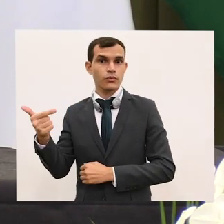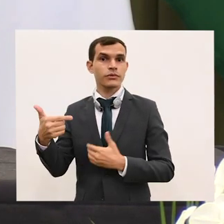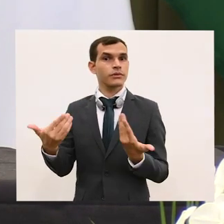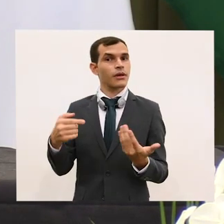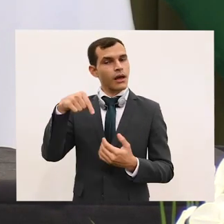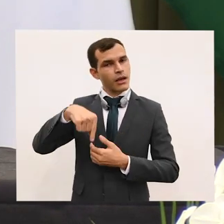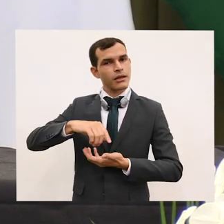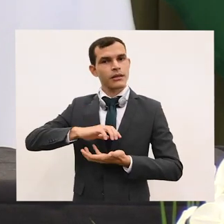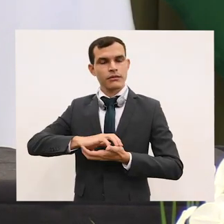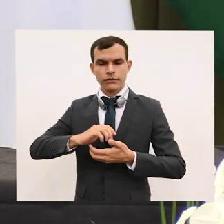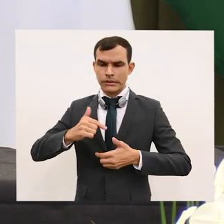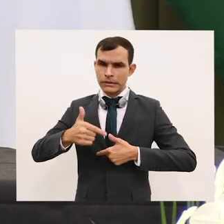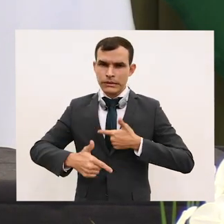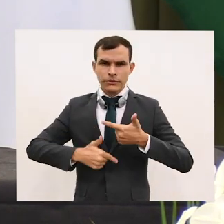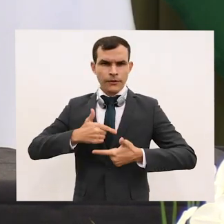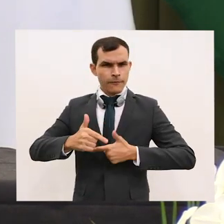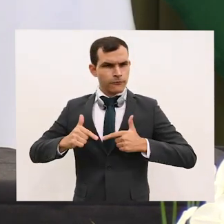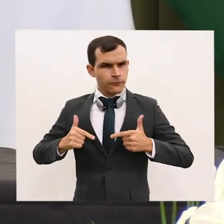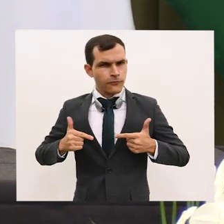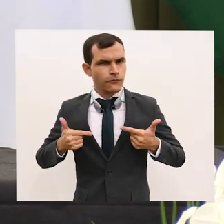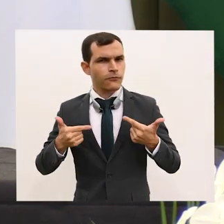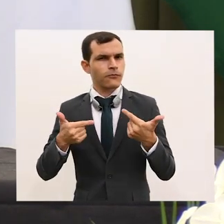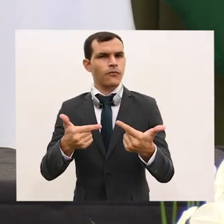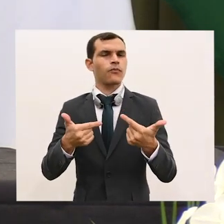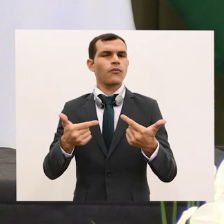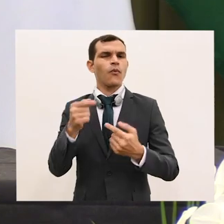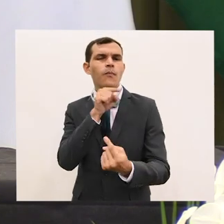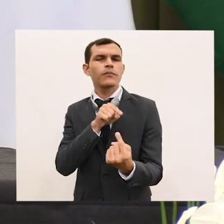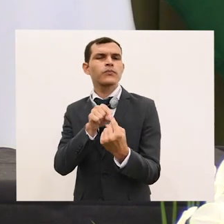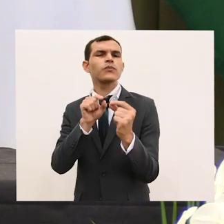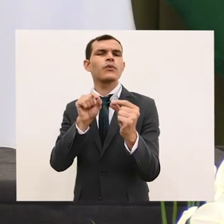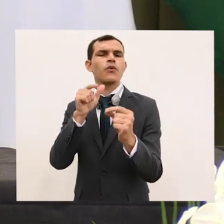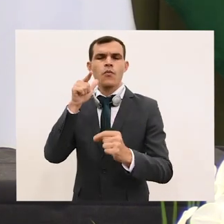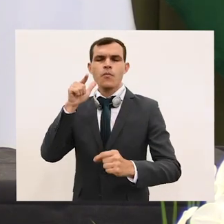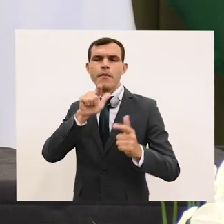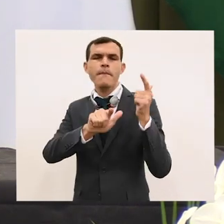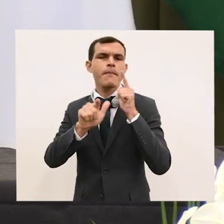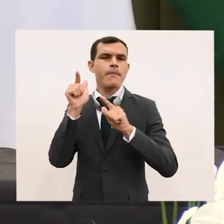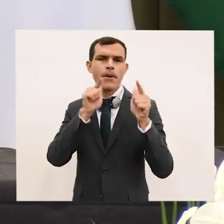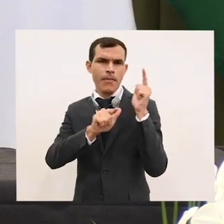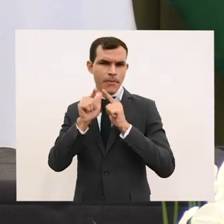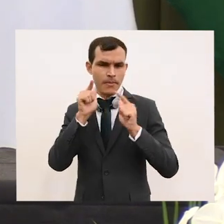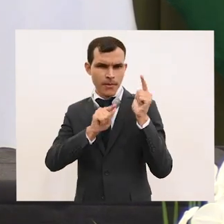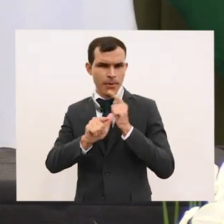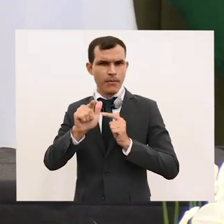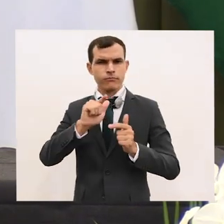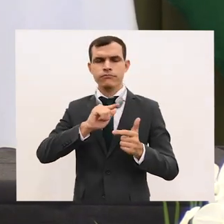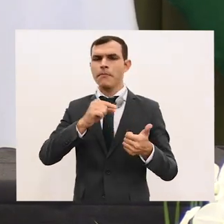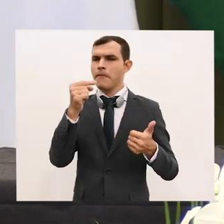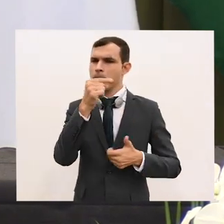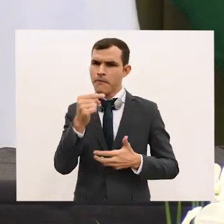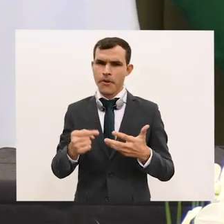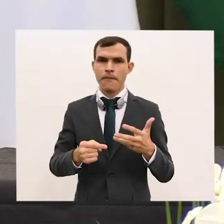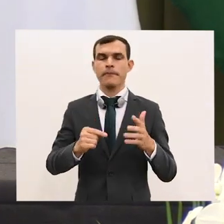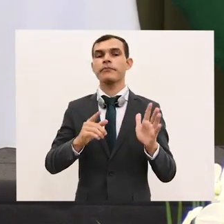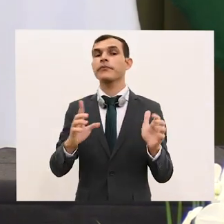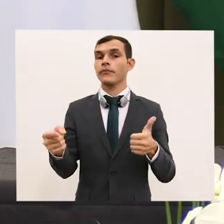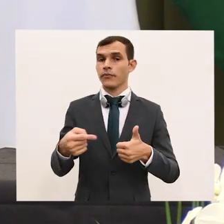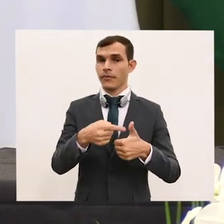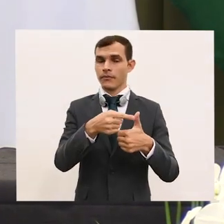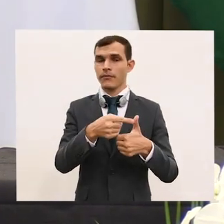em busca de resultados concretos em quatro vertentes principais. A primeira delas, comércio e saúde. A segunda,